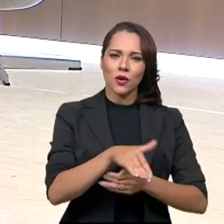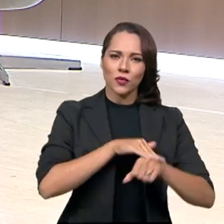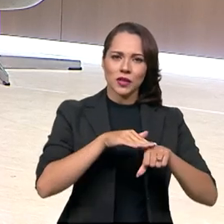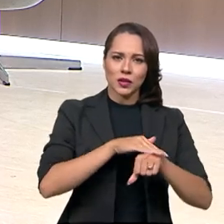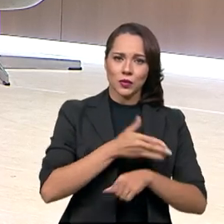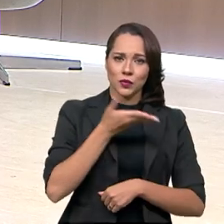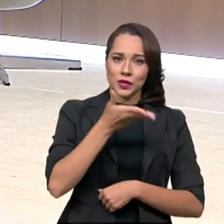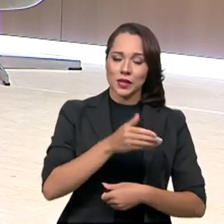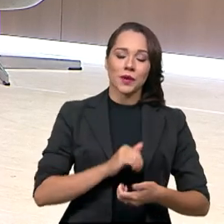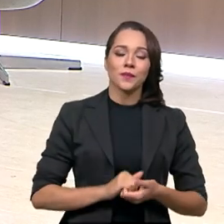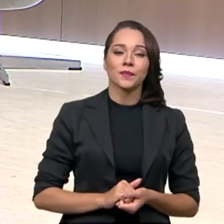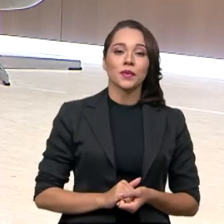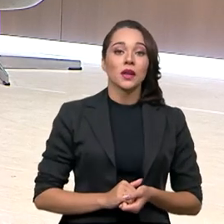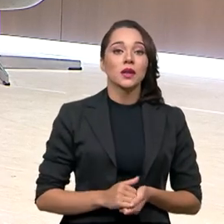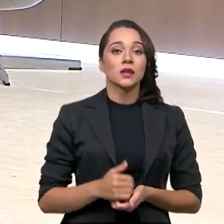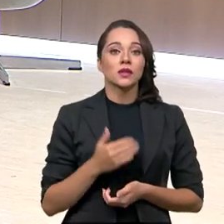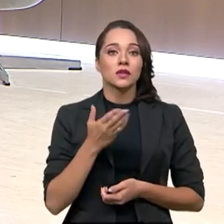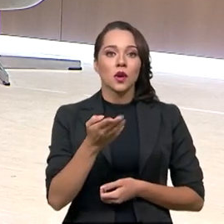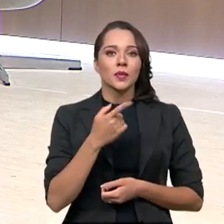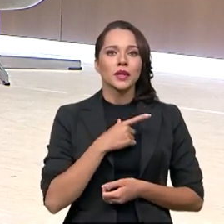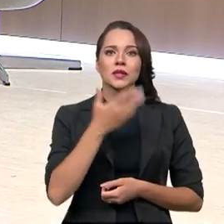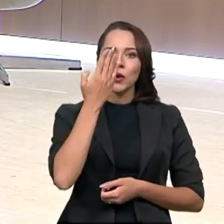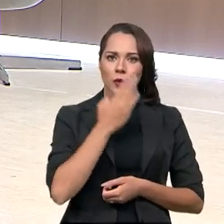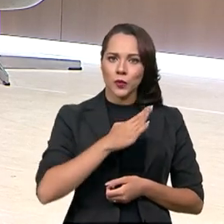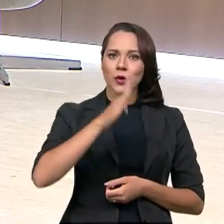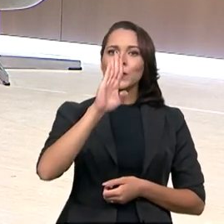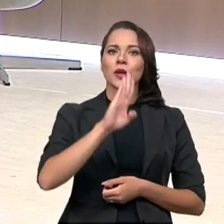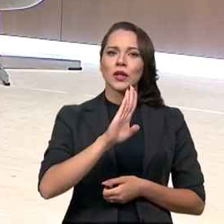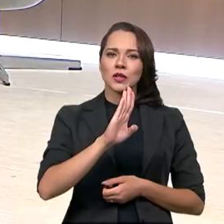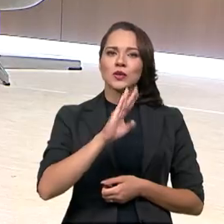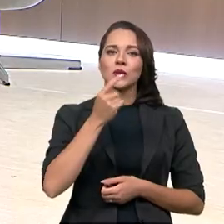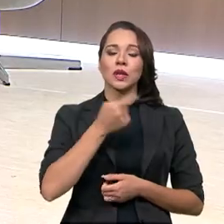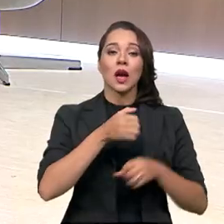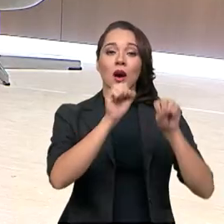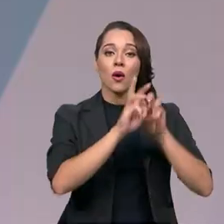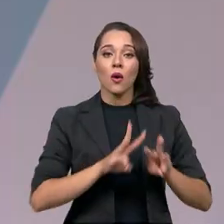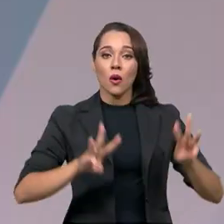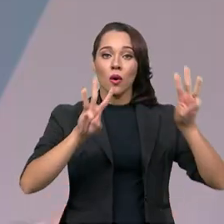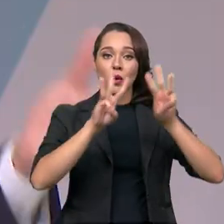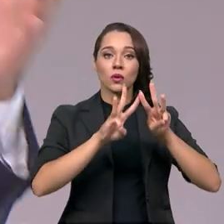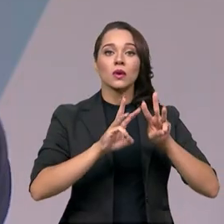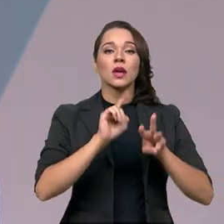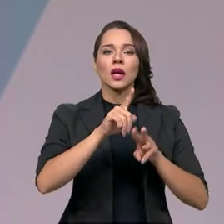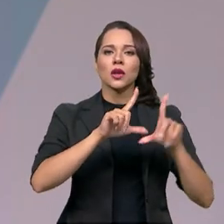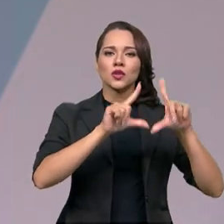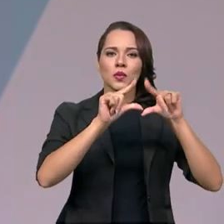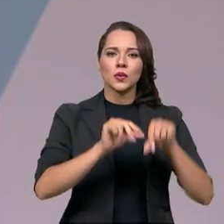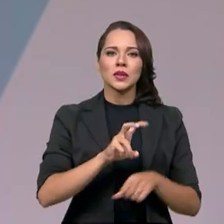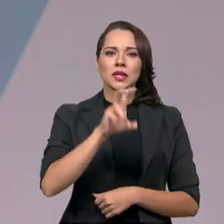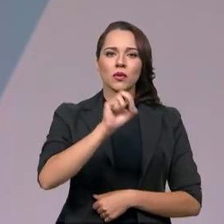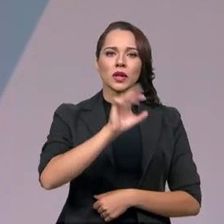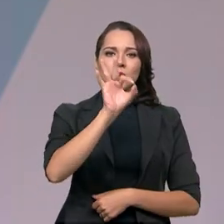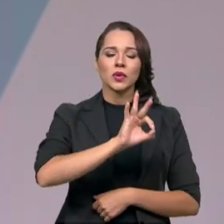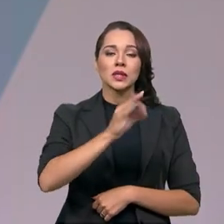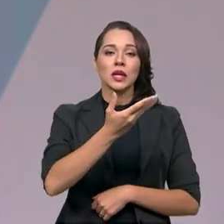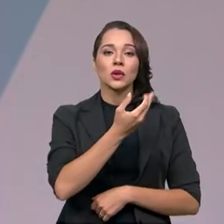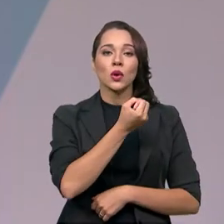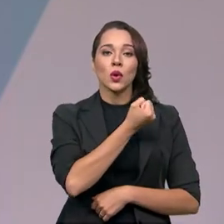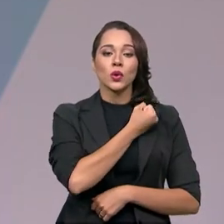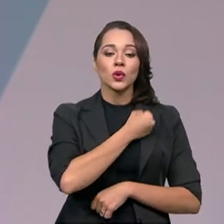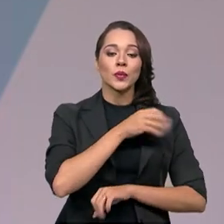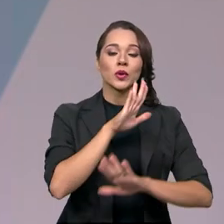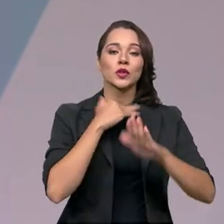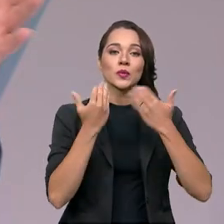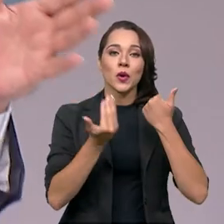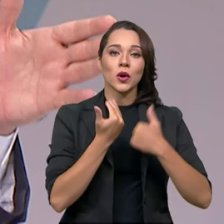com o senhor, sobre esse compromisso renovado das Nações Unidas, que é reduzir em 50% o número de mortes